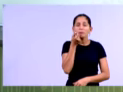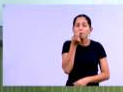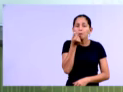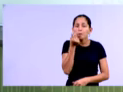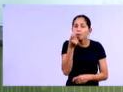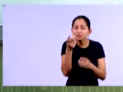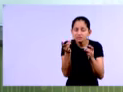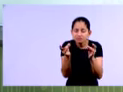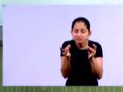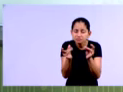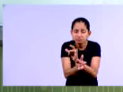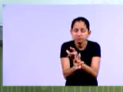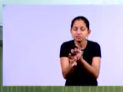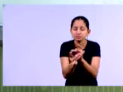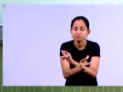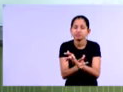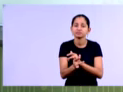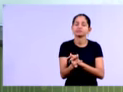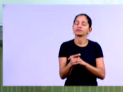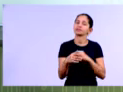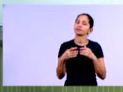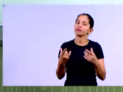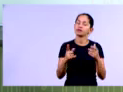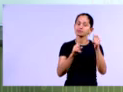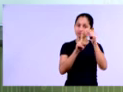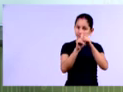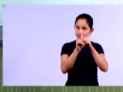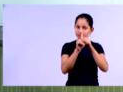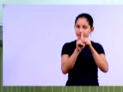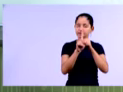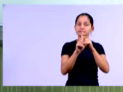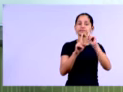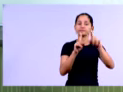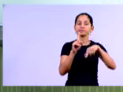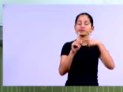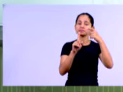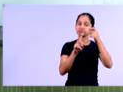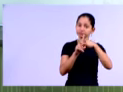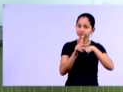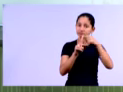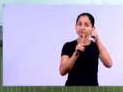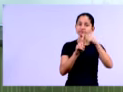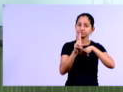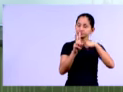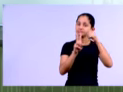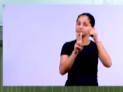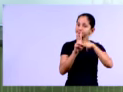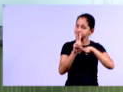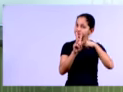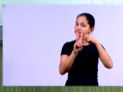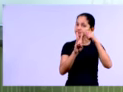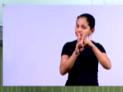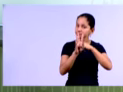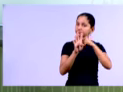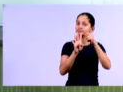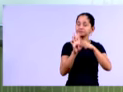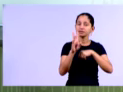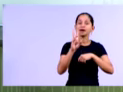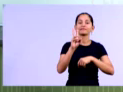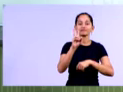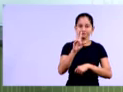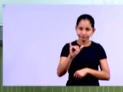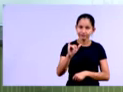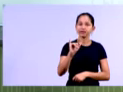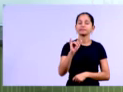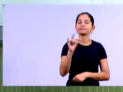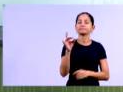Se ela continuar dando esse mesmo resultado, né, por períodos longos, né, por um longo período, ela vai